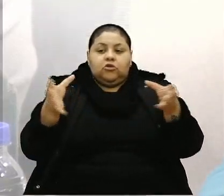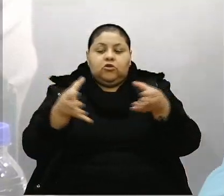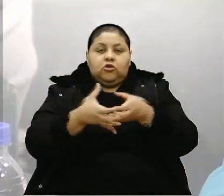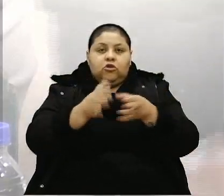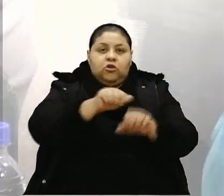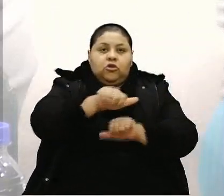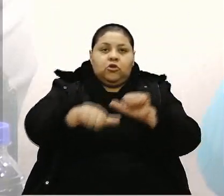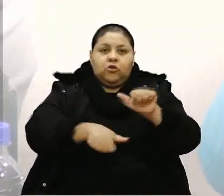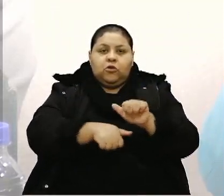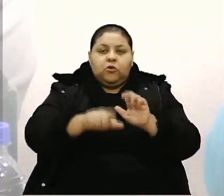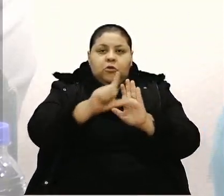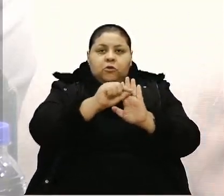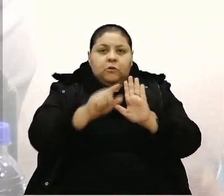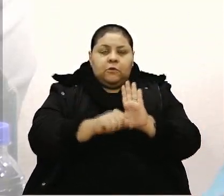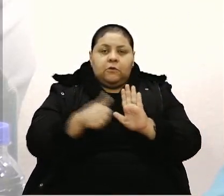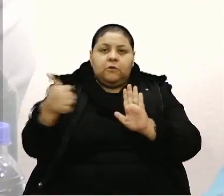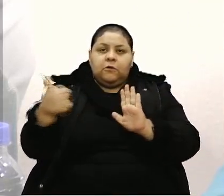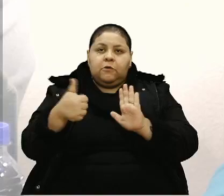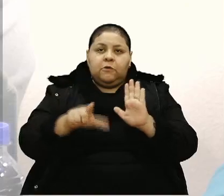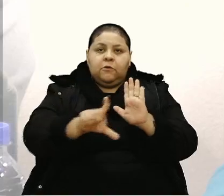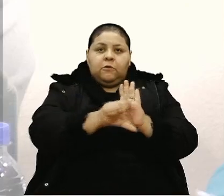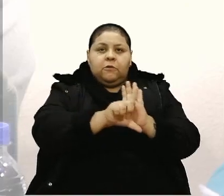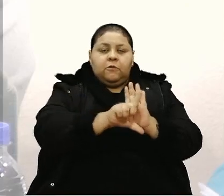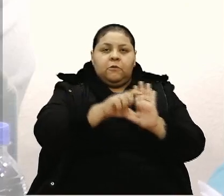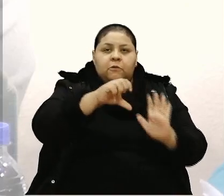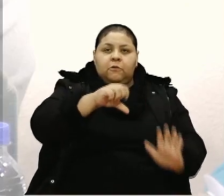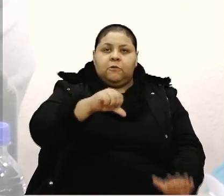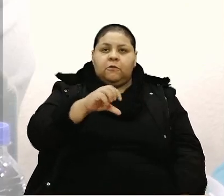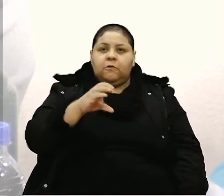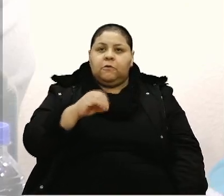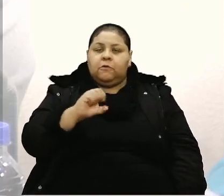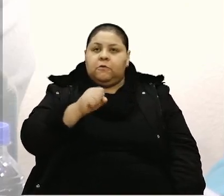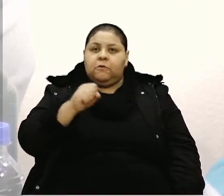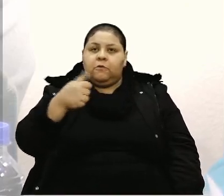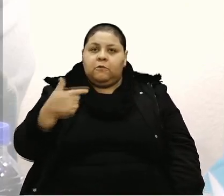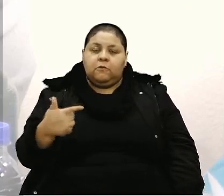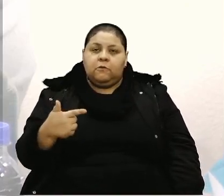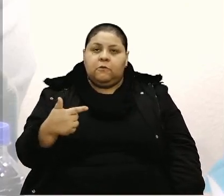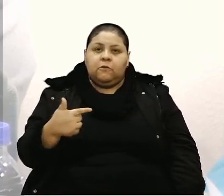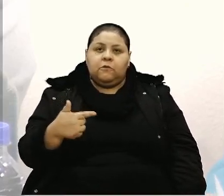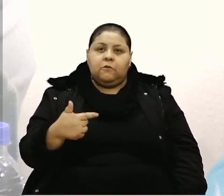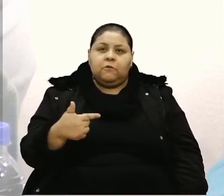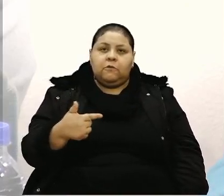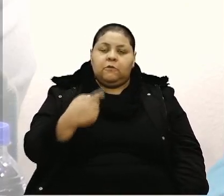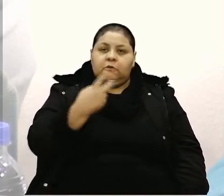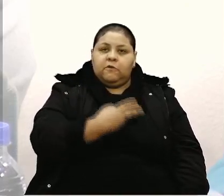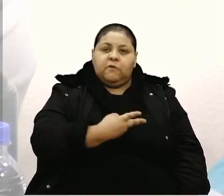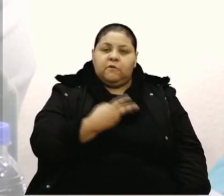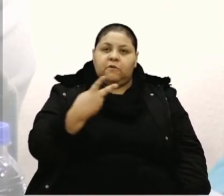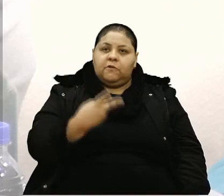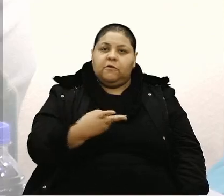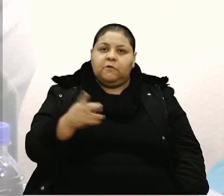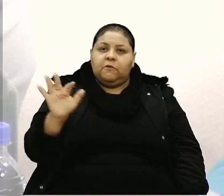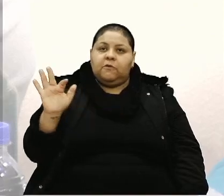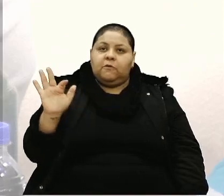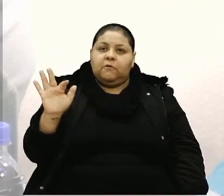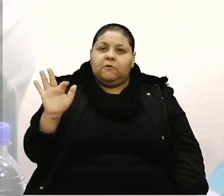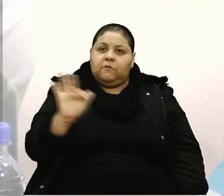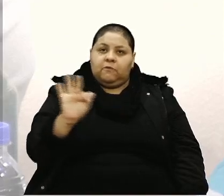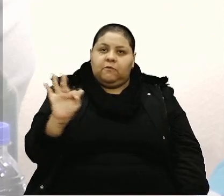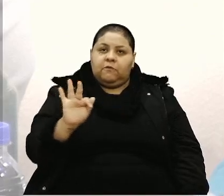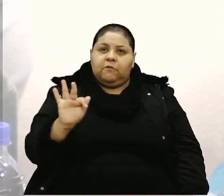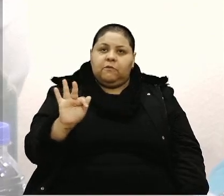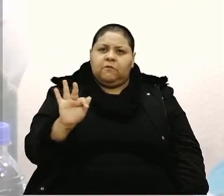altera o artigo 1º da Lei nº 9.087, de 22 de